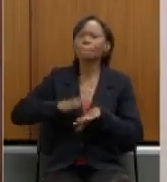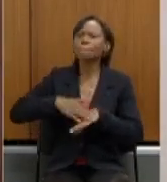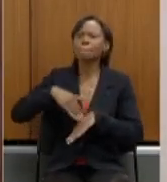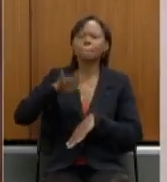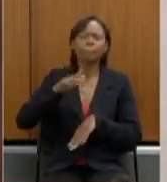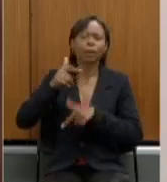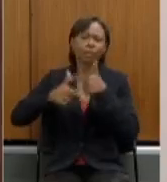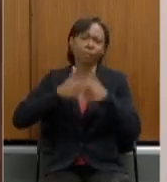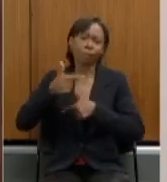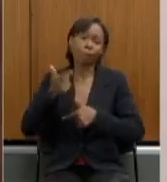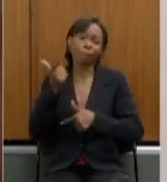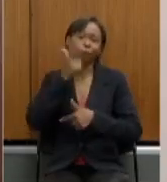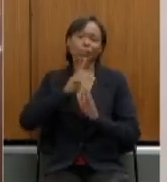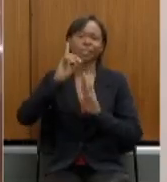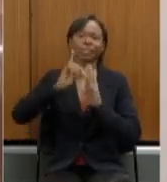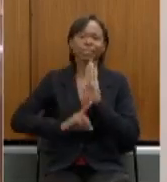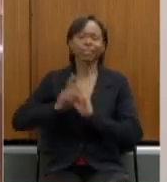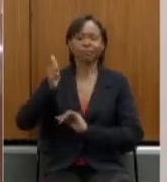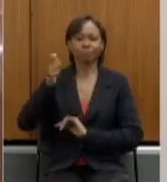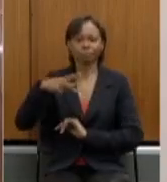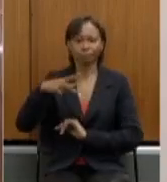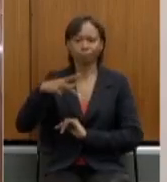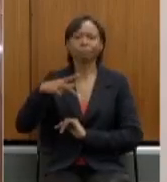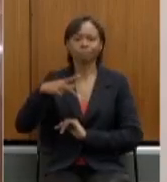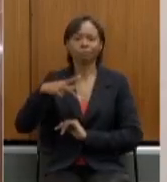ter direito a aposentadoria e isso